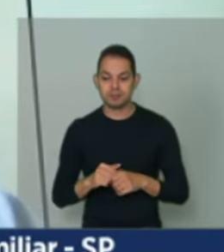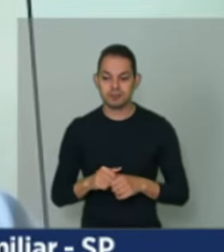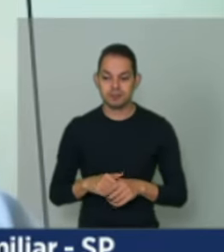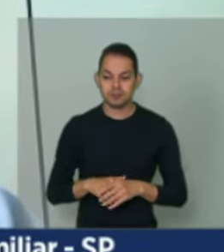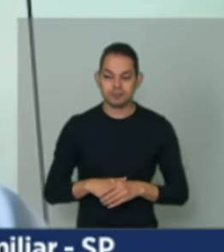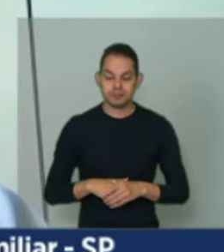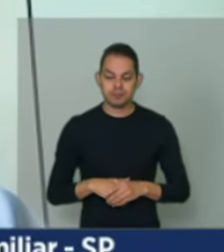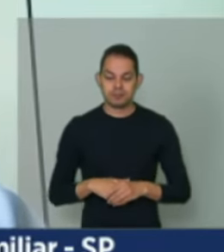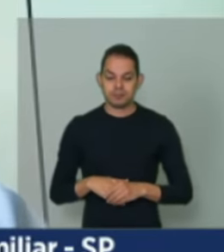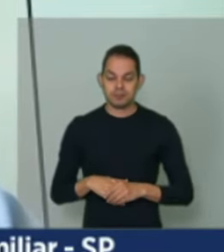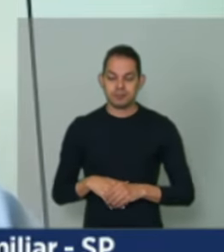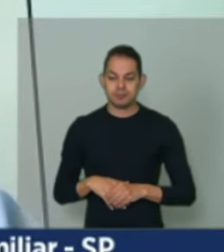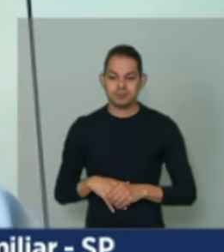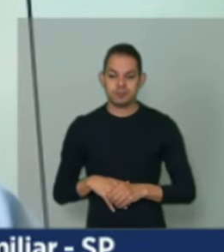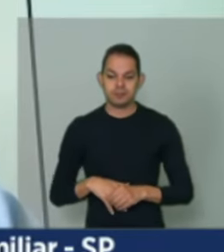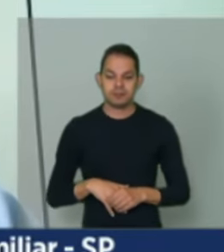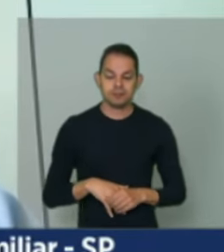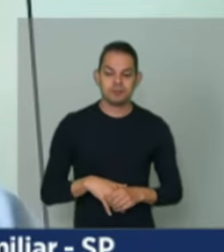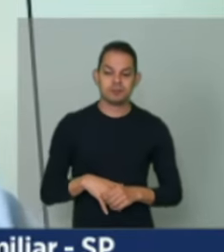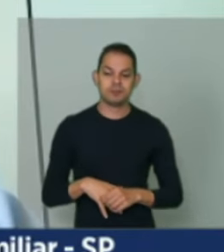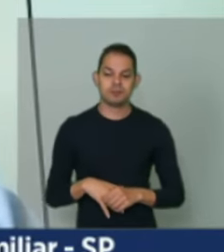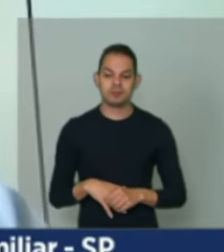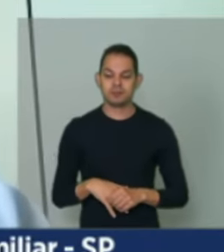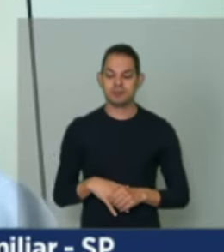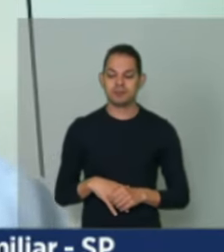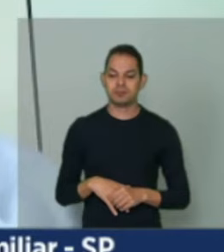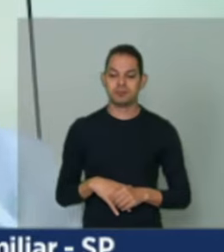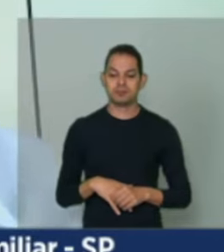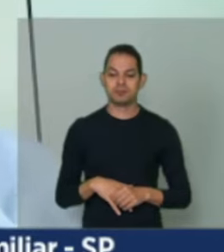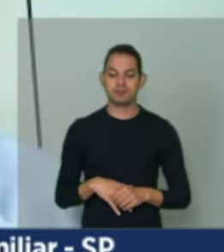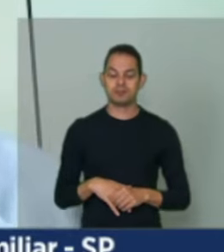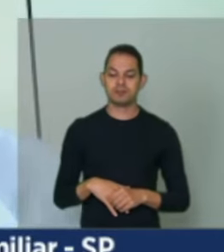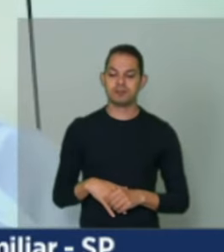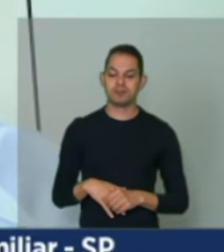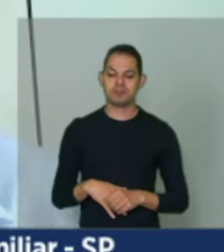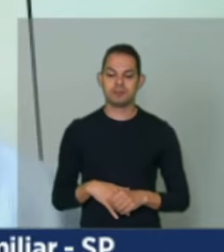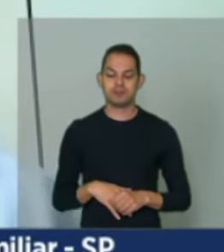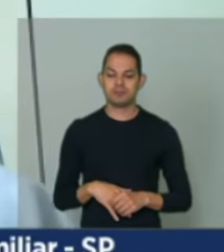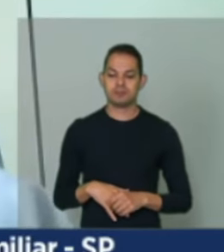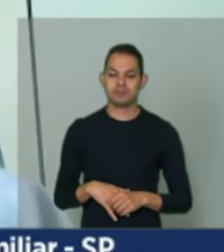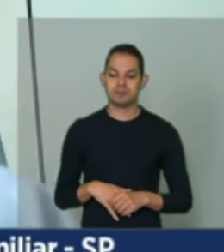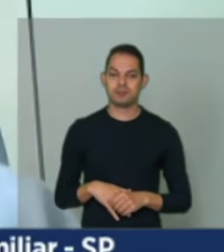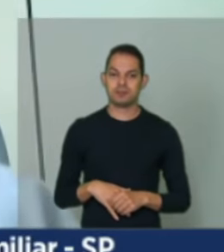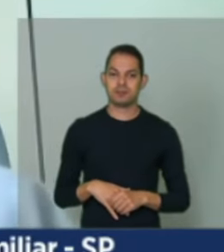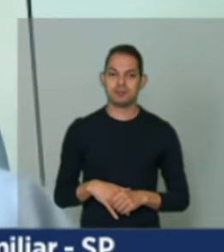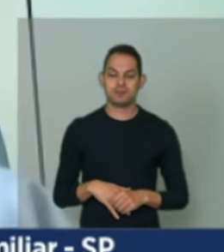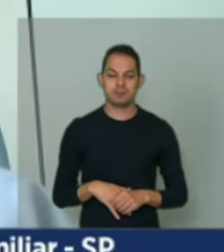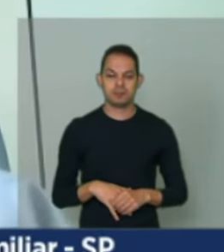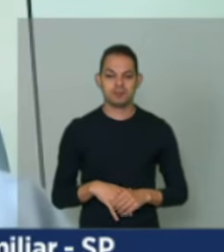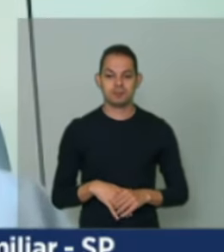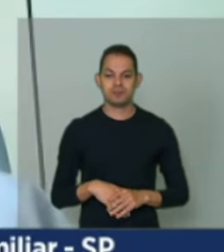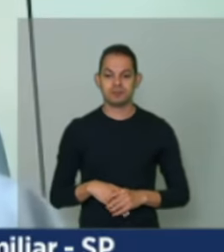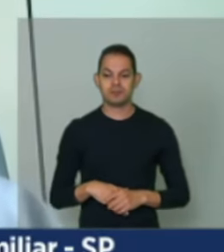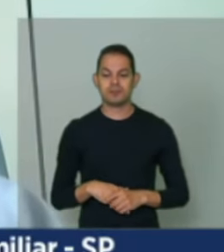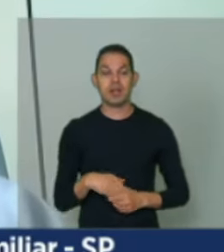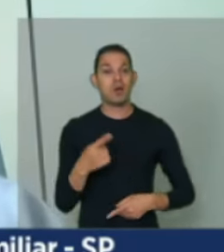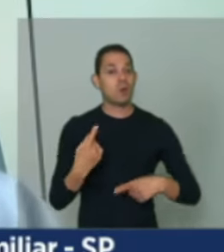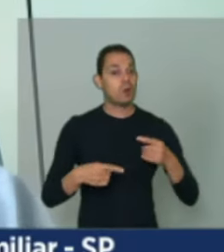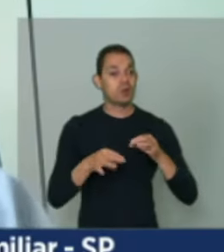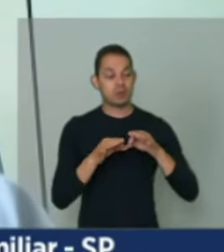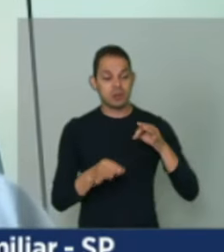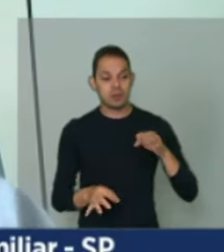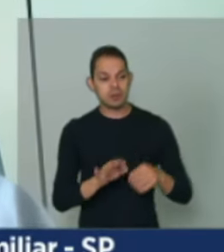e tenha mais, assim, uma discussão mais ampla. Eu vou